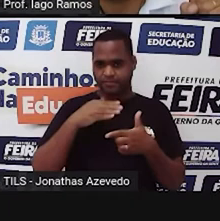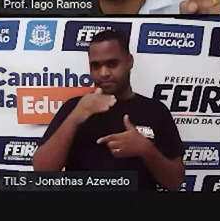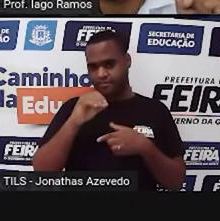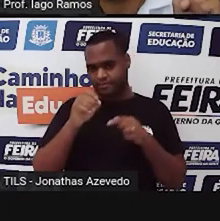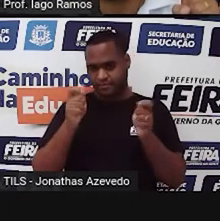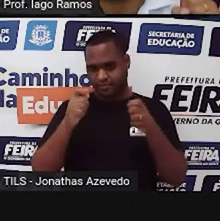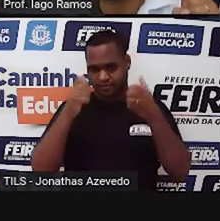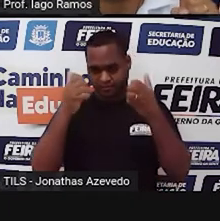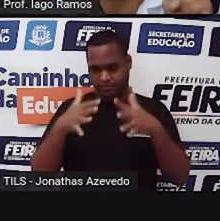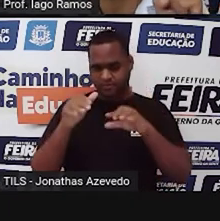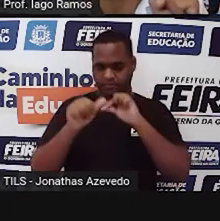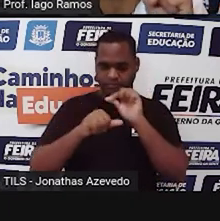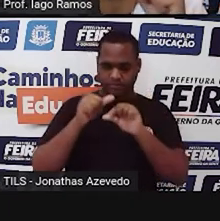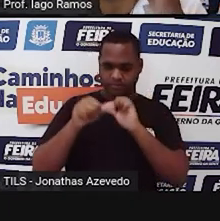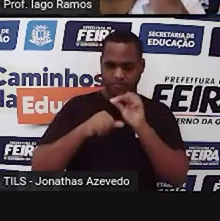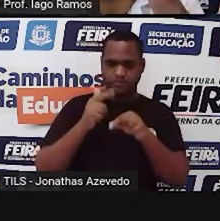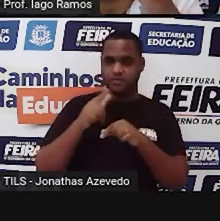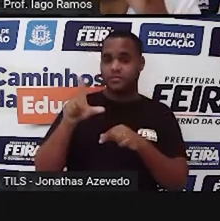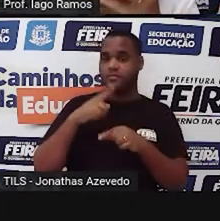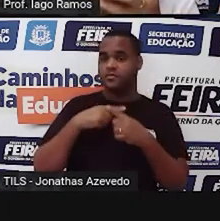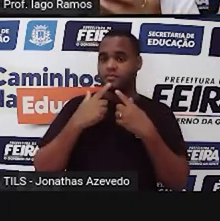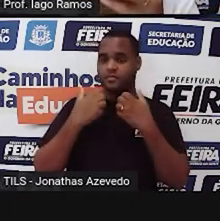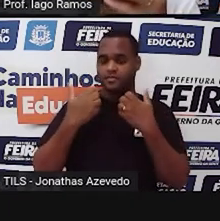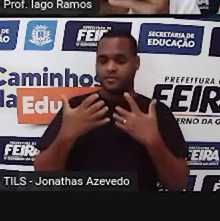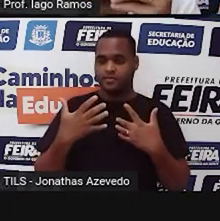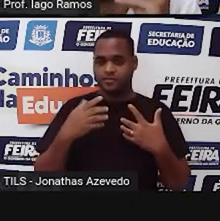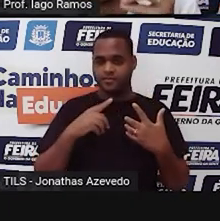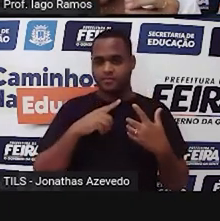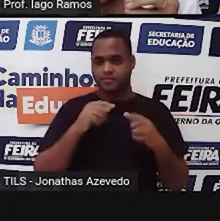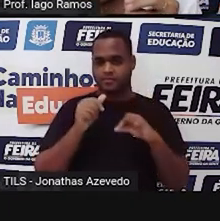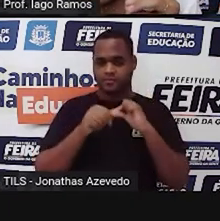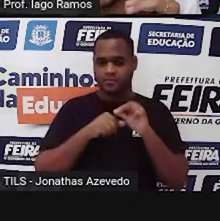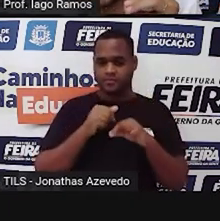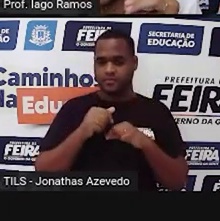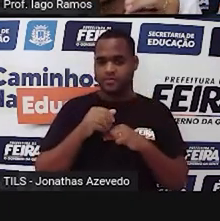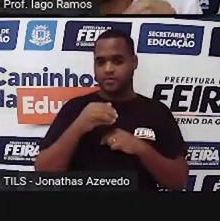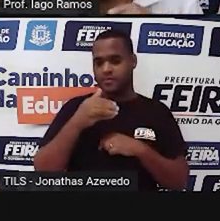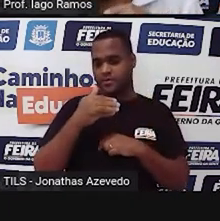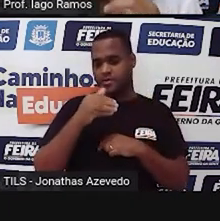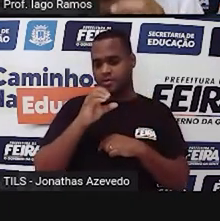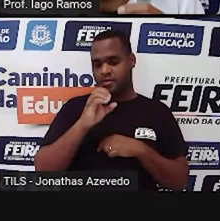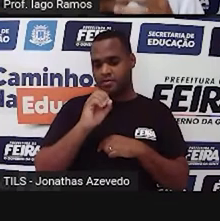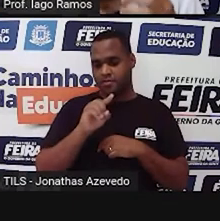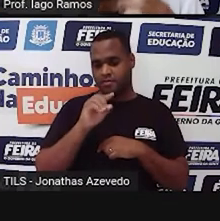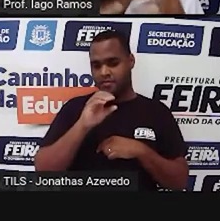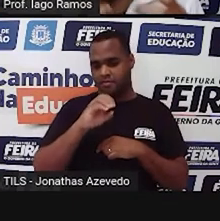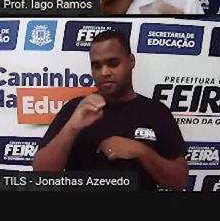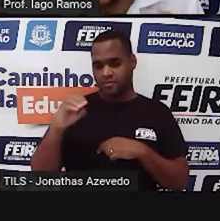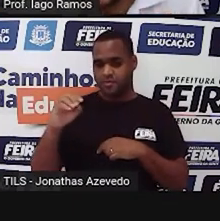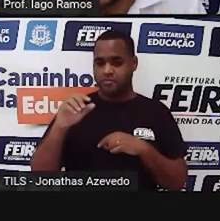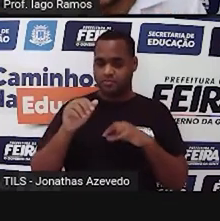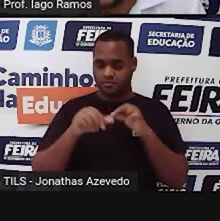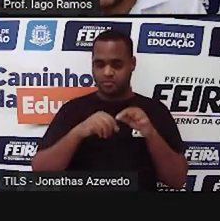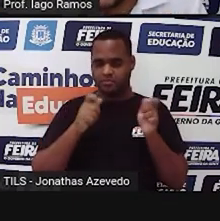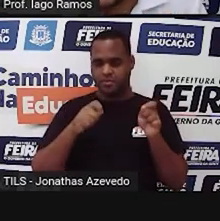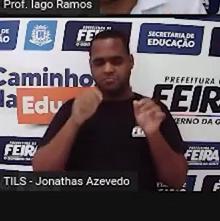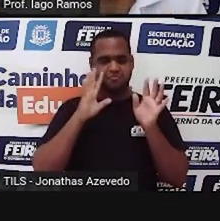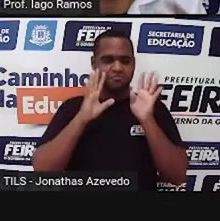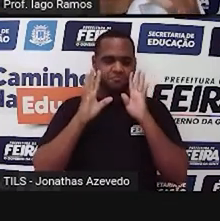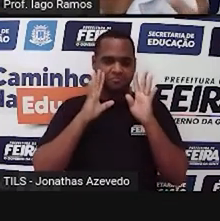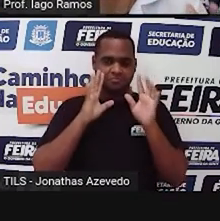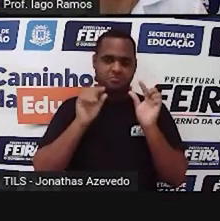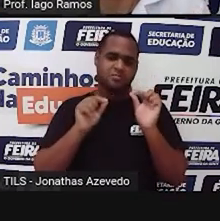isso por uma divisão por mil. Certo? Então, pensando dessa forma,